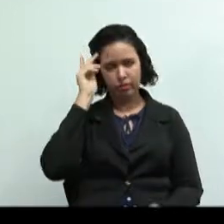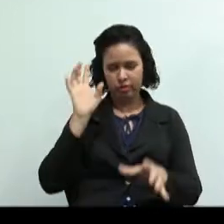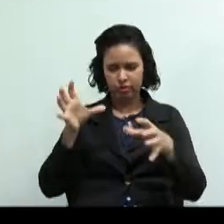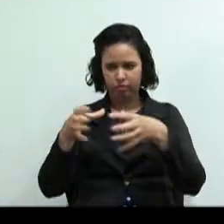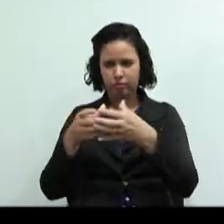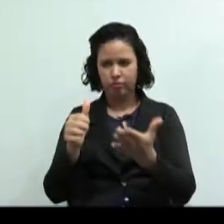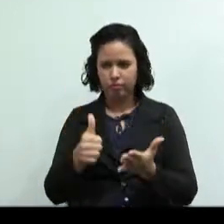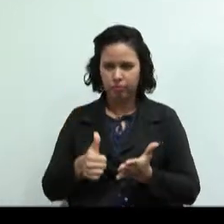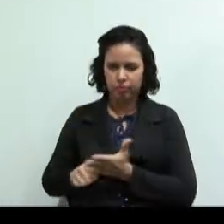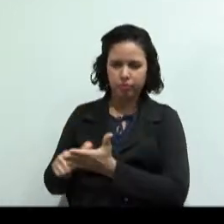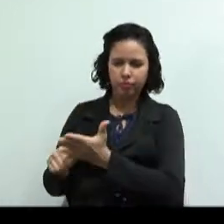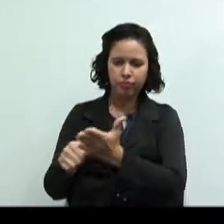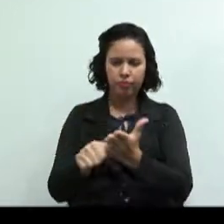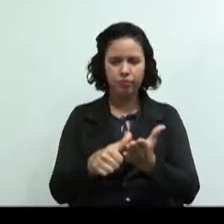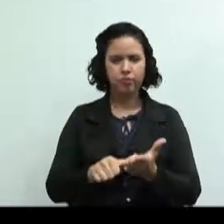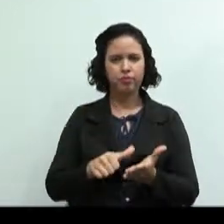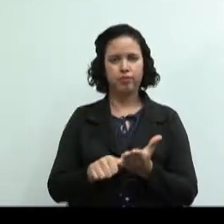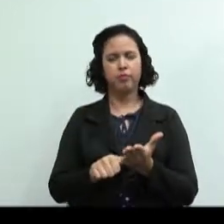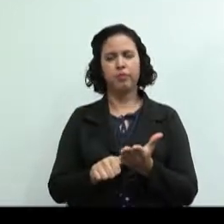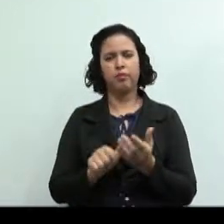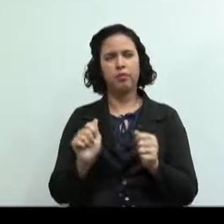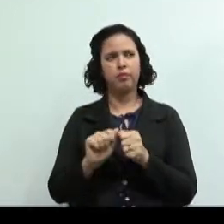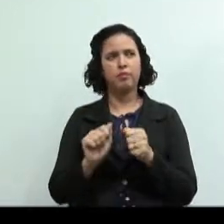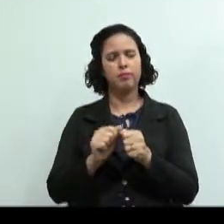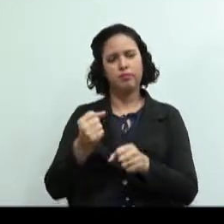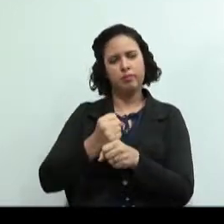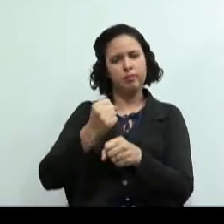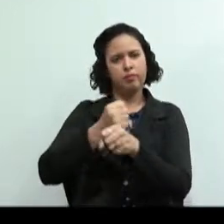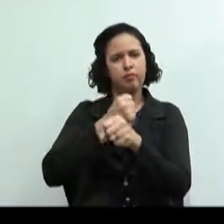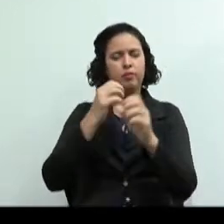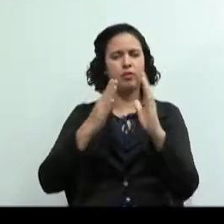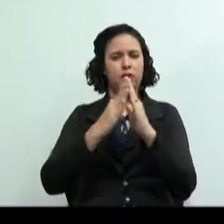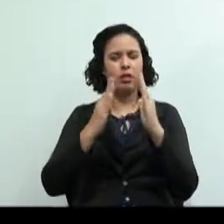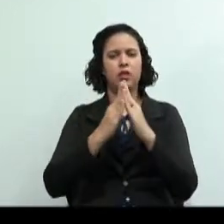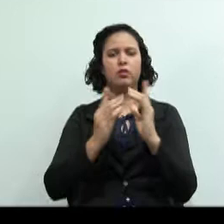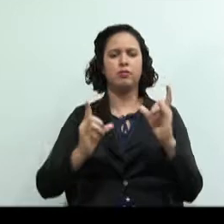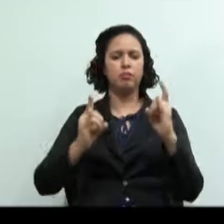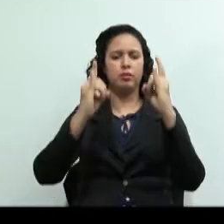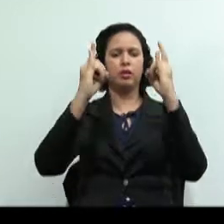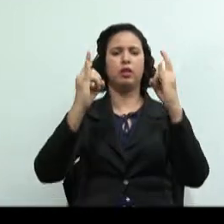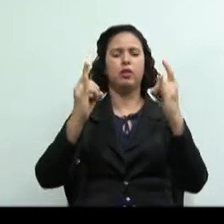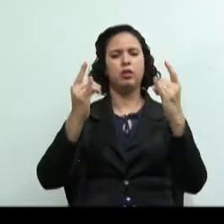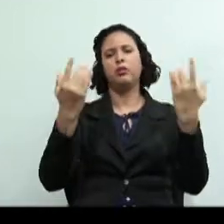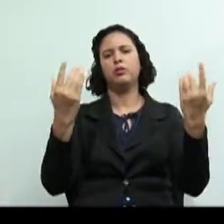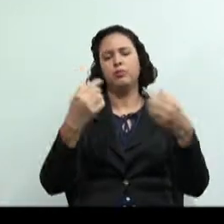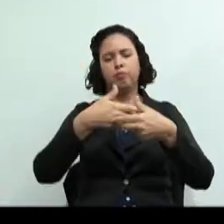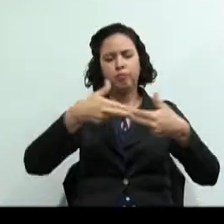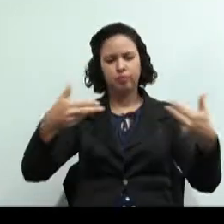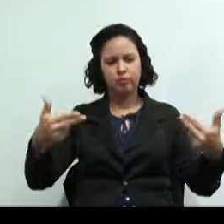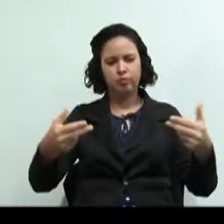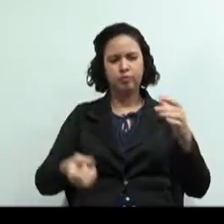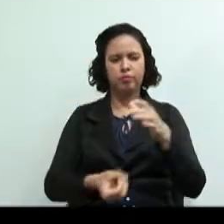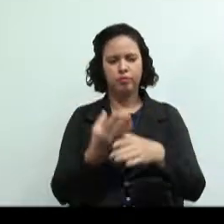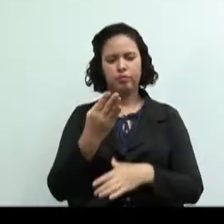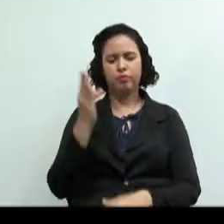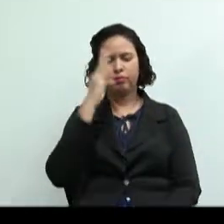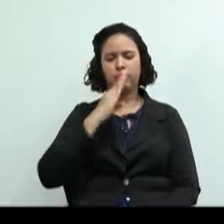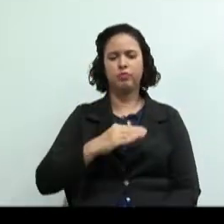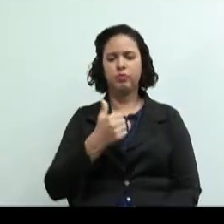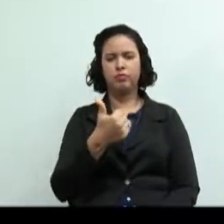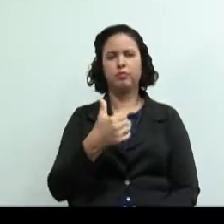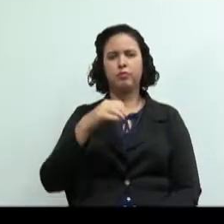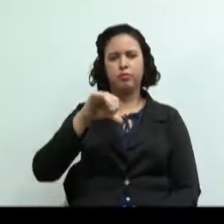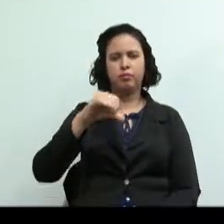habitacionais e condomínios. Surgiu no Brasil em 1964, por iniciativa do Instinto